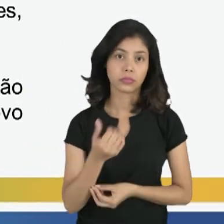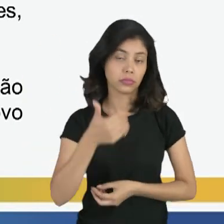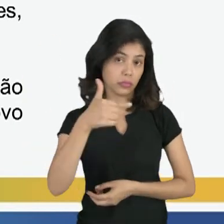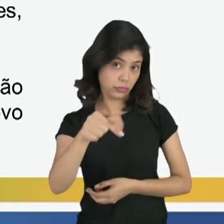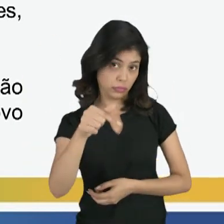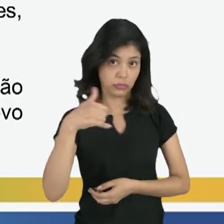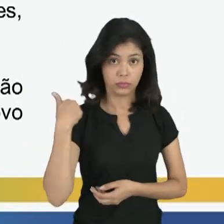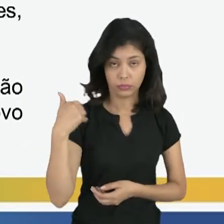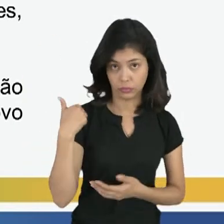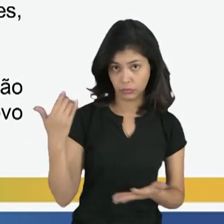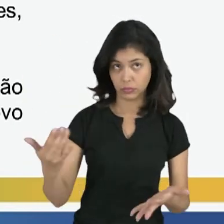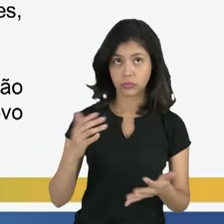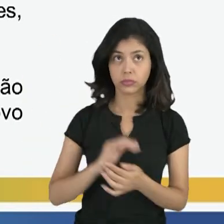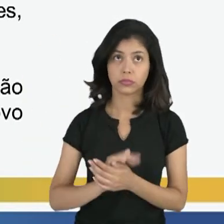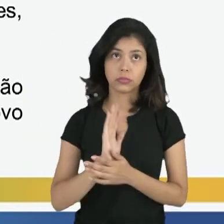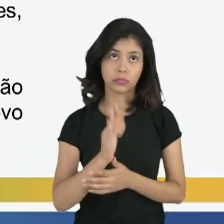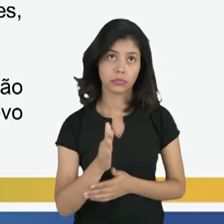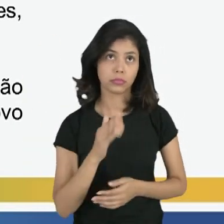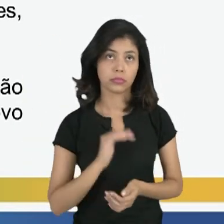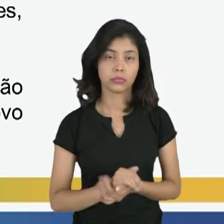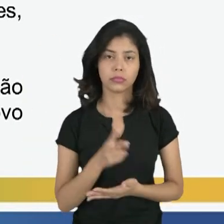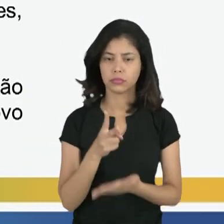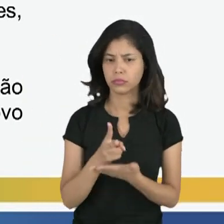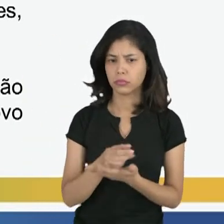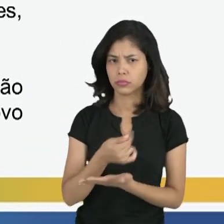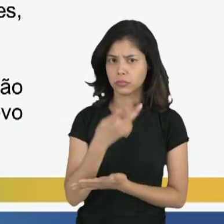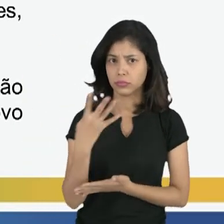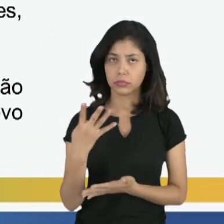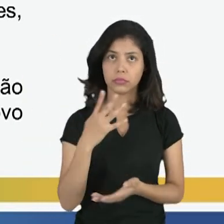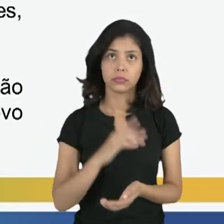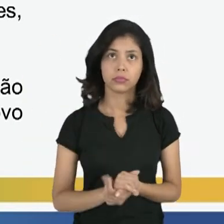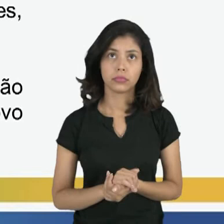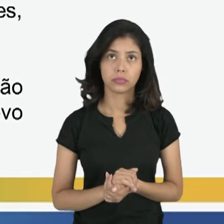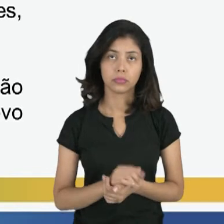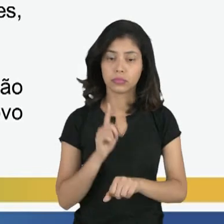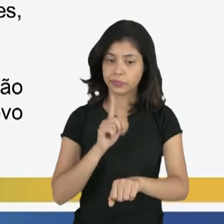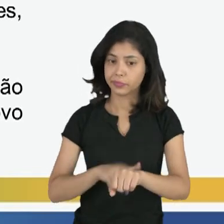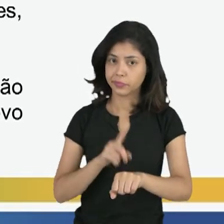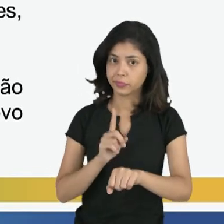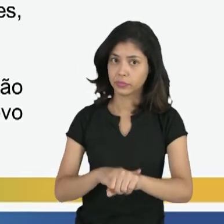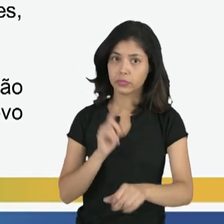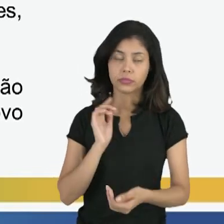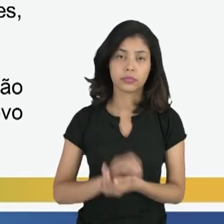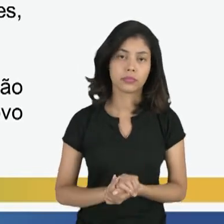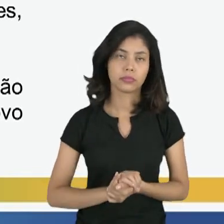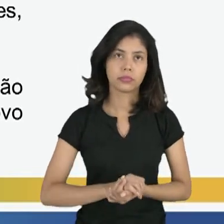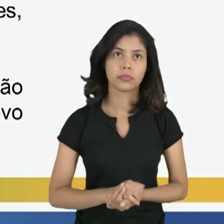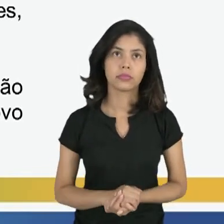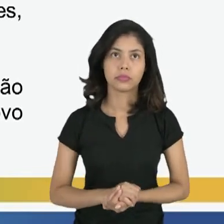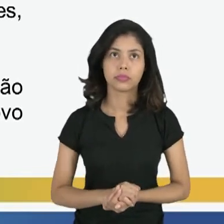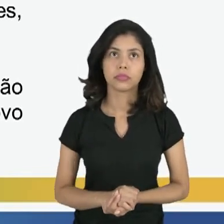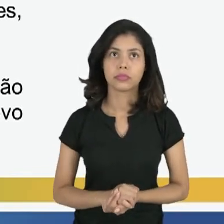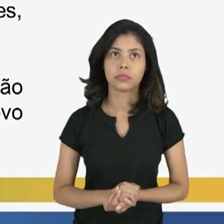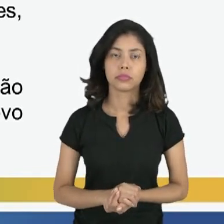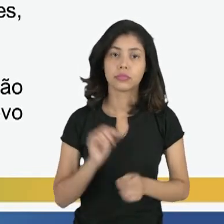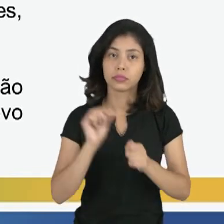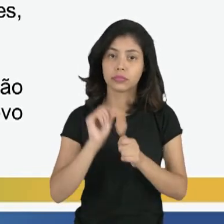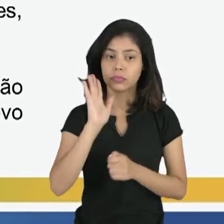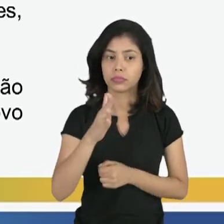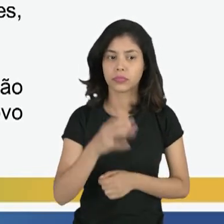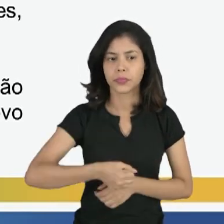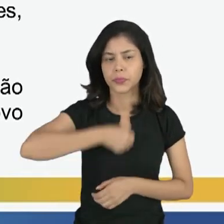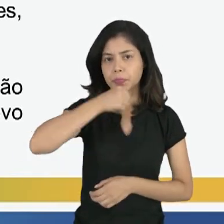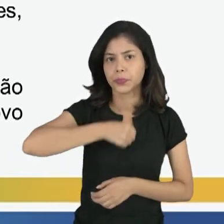17 anos, aí a mesma quantidade de meses, só que as horas, o tempo, né? Te fez já